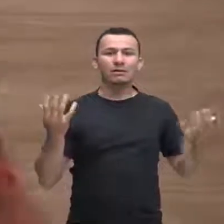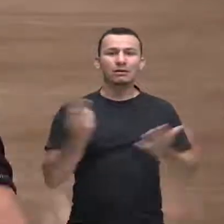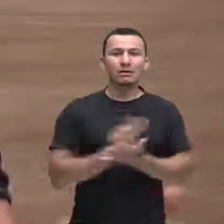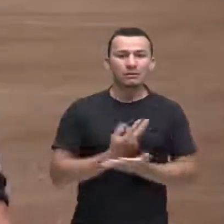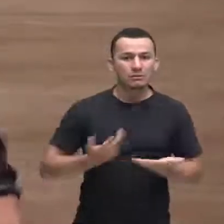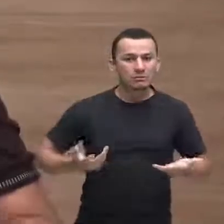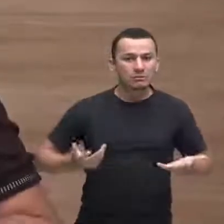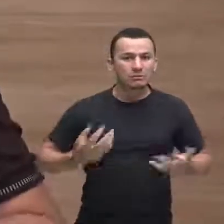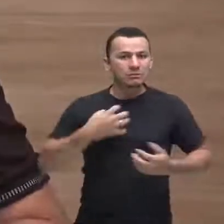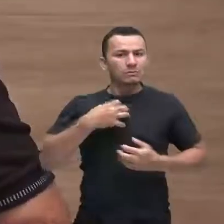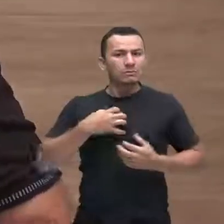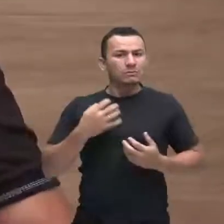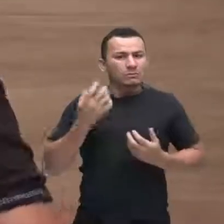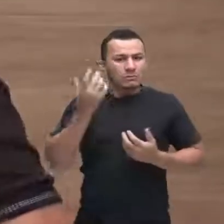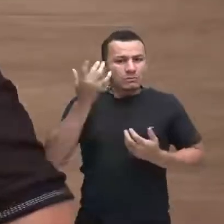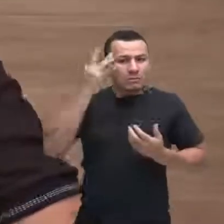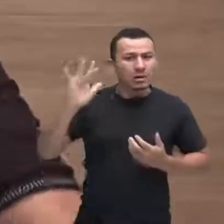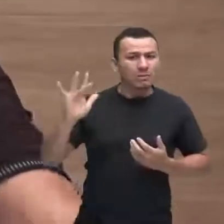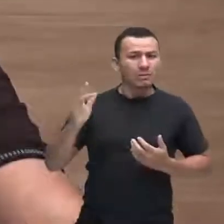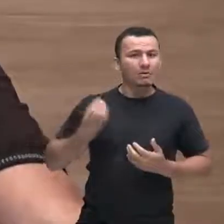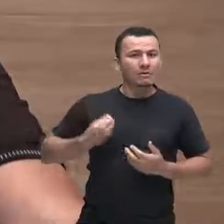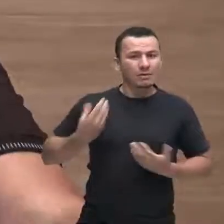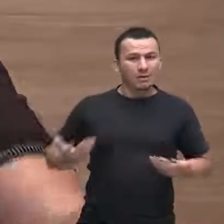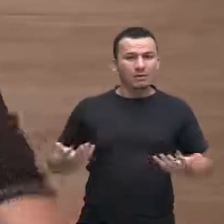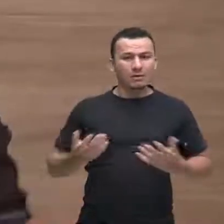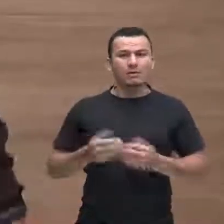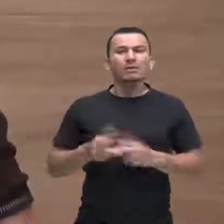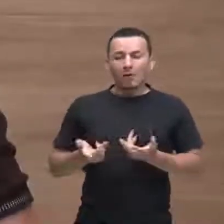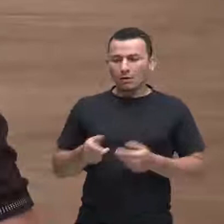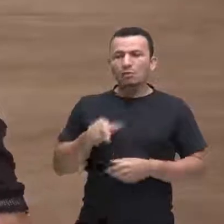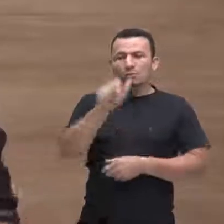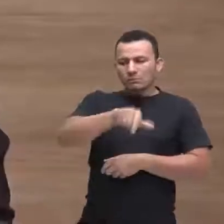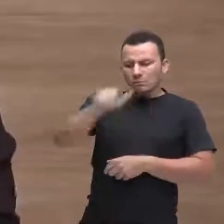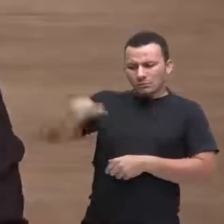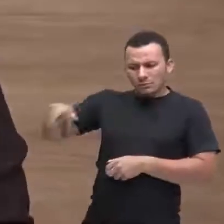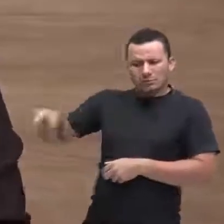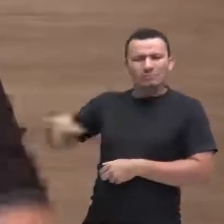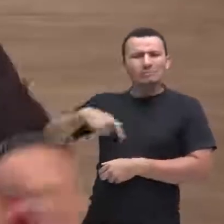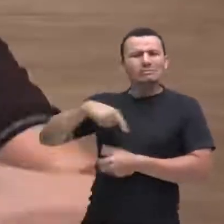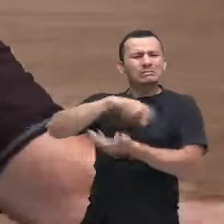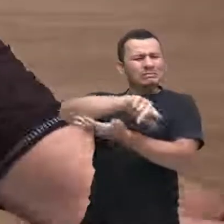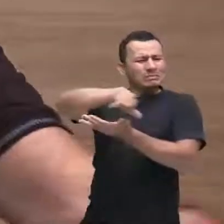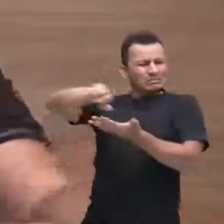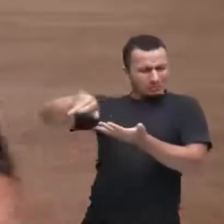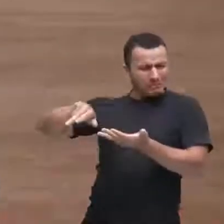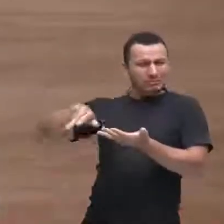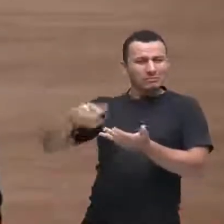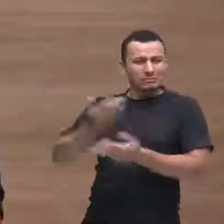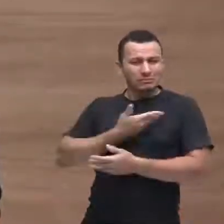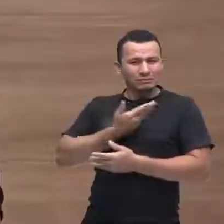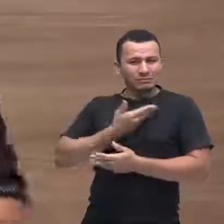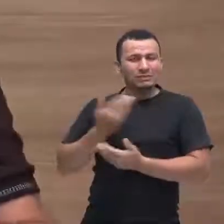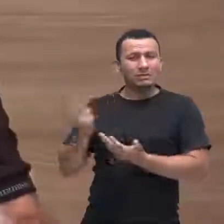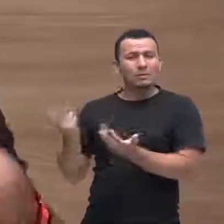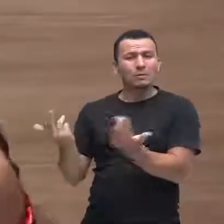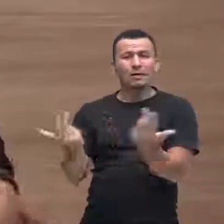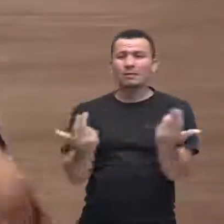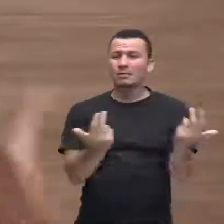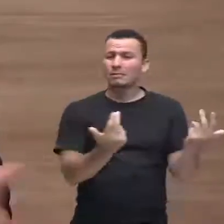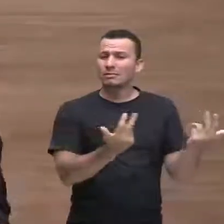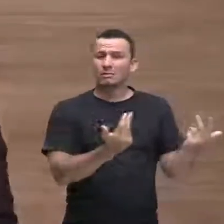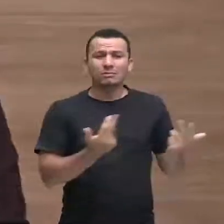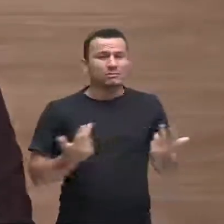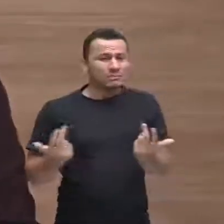Ele fica sem saber. E com Paulo, com Neuza, com Alfredo, com Jorge, o outro amigo, também foi da mesma forma. Não